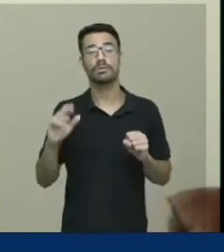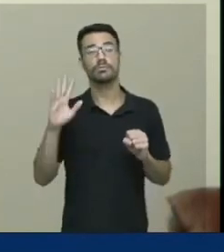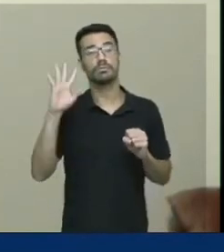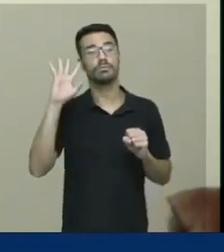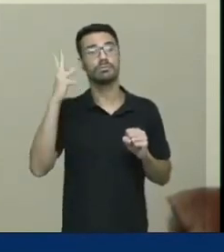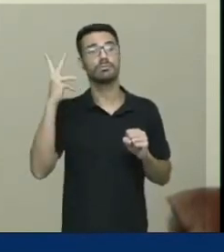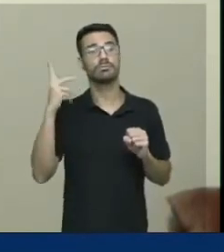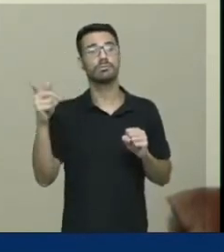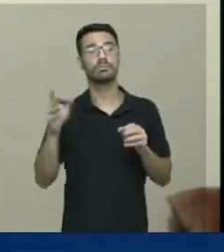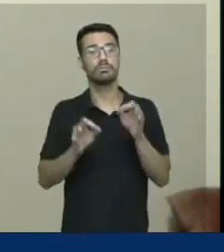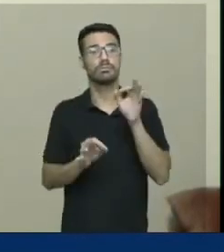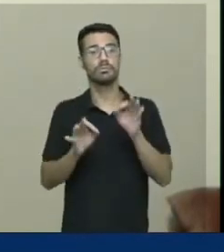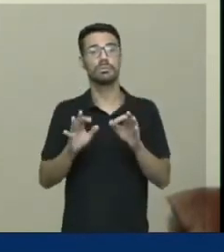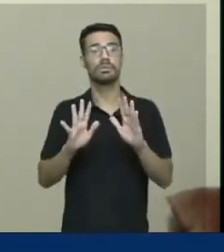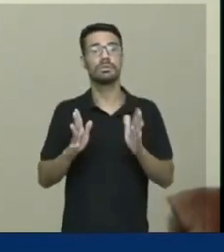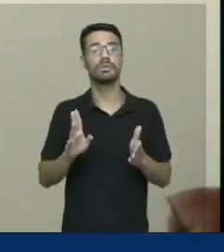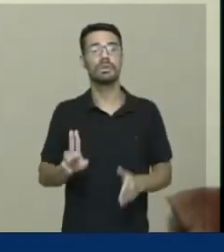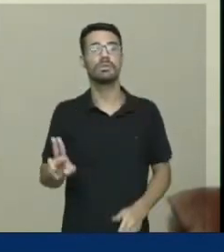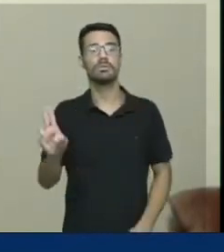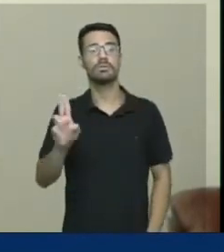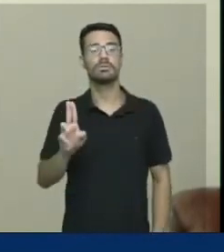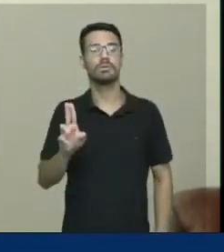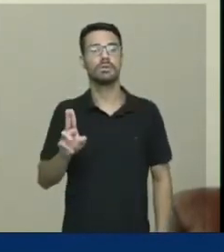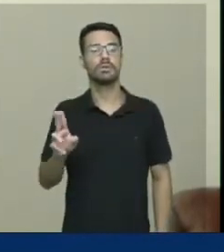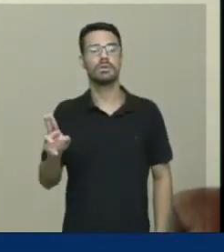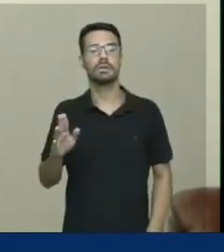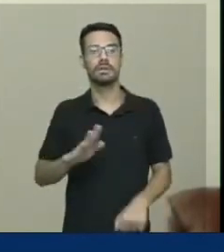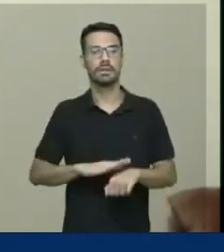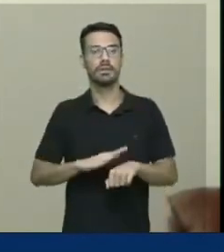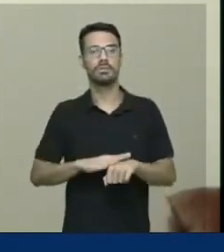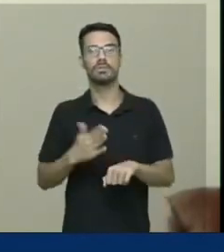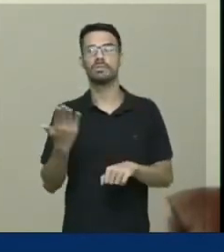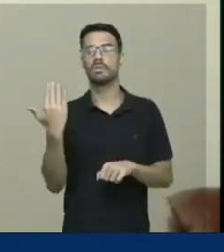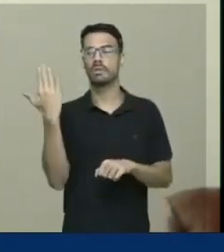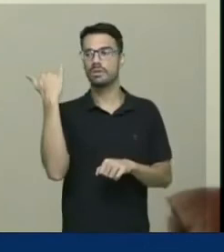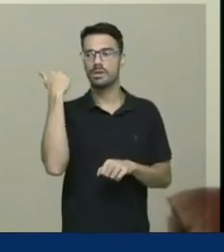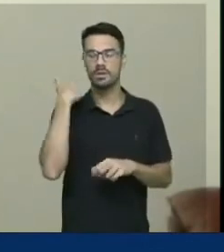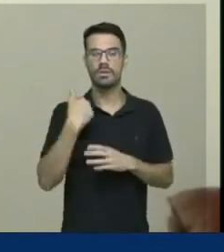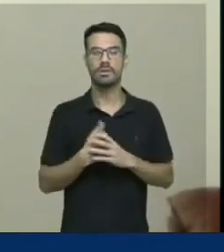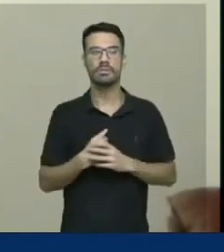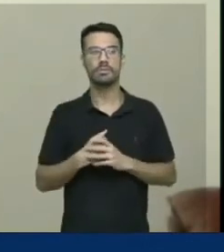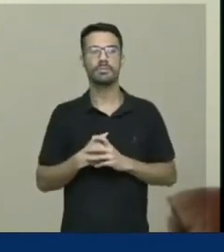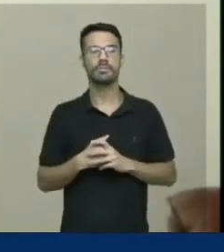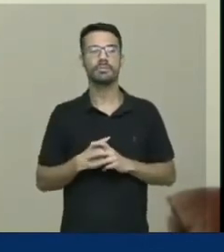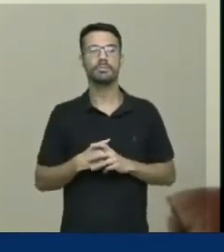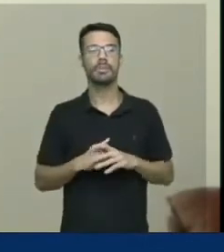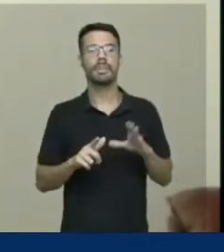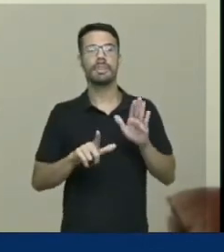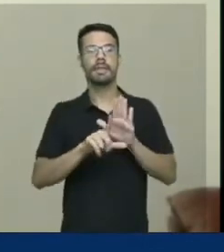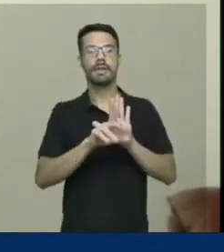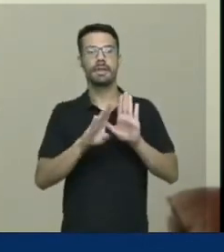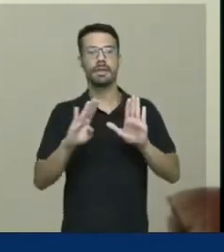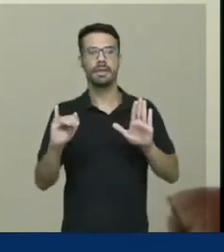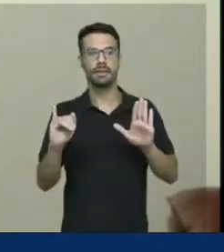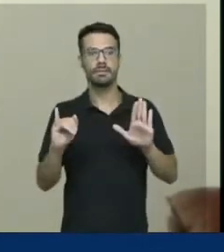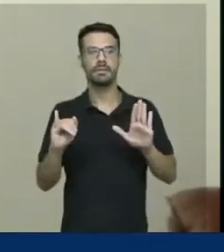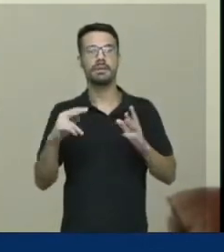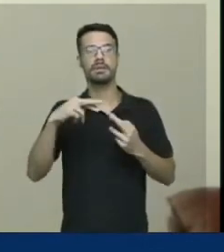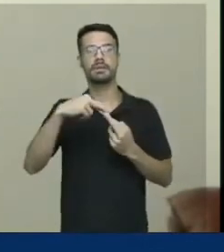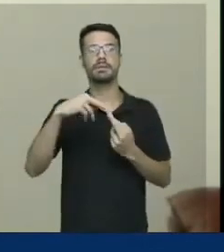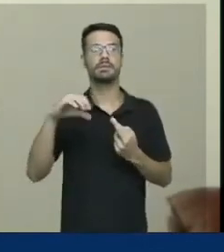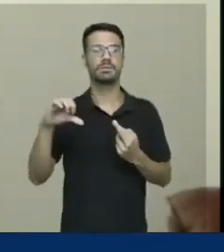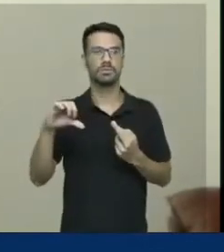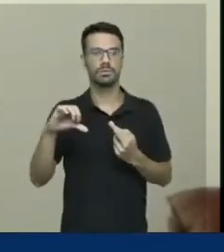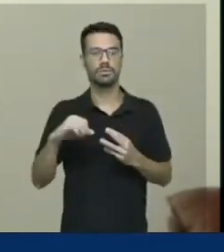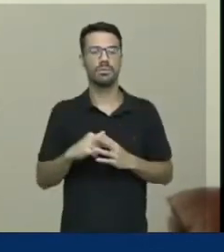pode ser. Sem dúvida, já foi utilizado em tempos anteriores a Lei Brasileira de Inclusão ter trazido esse inciso